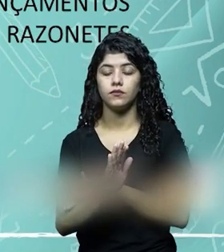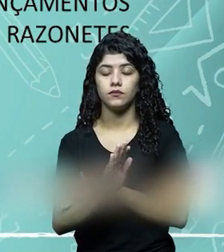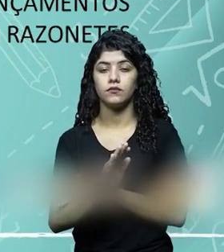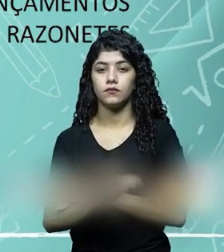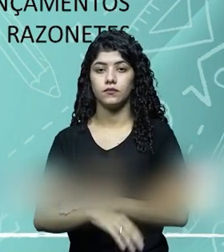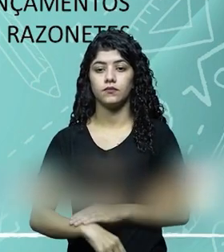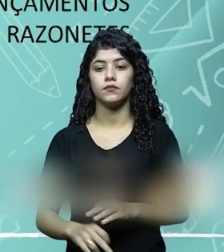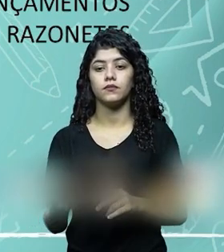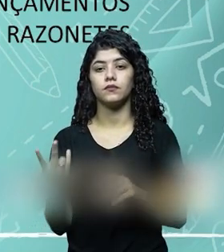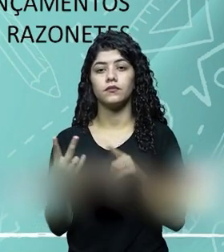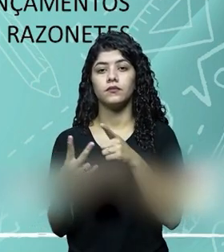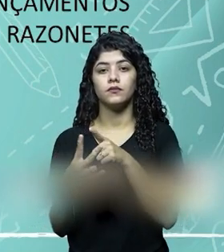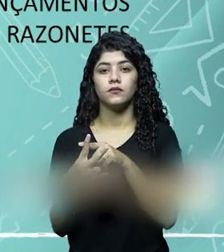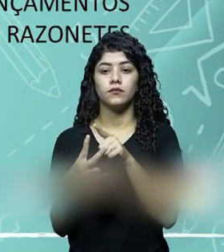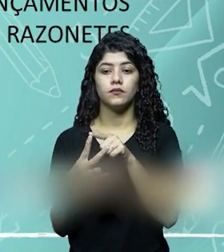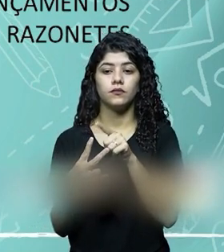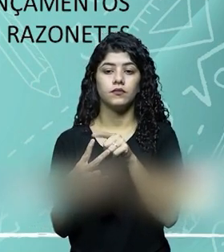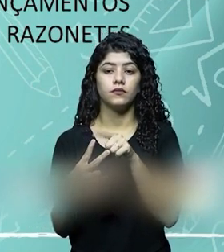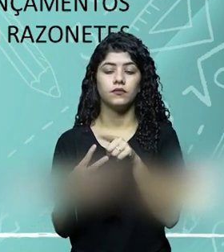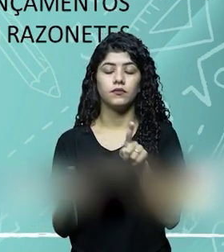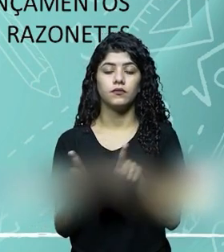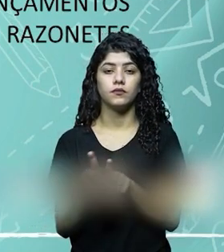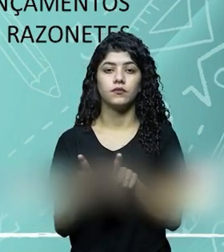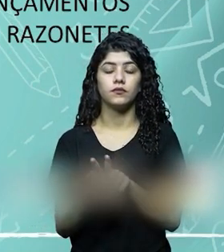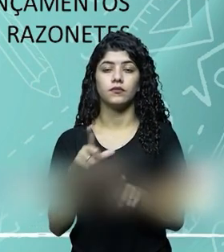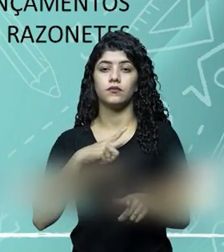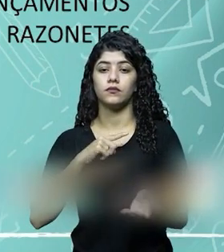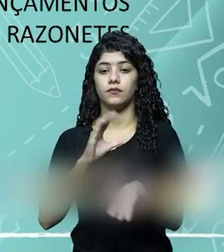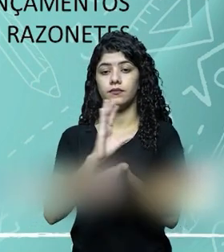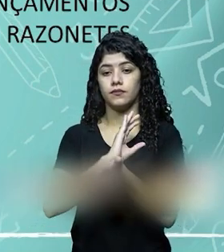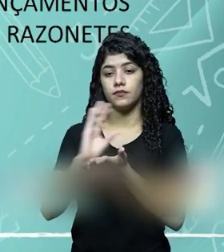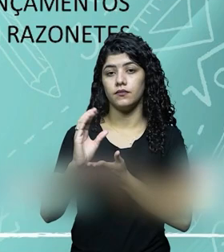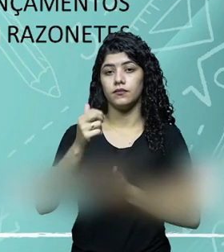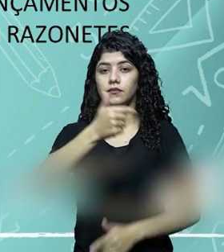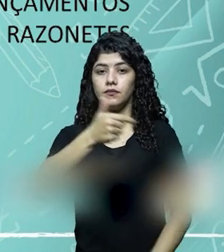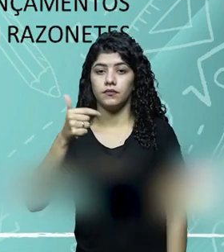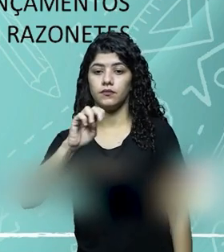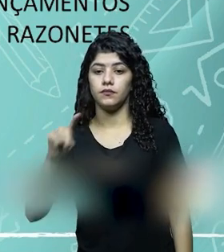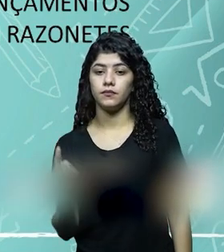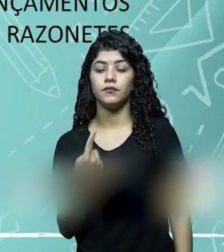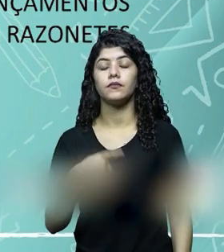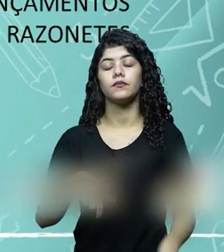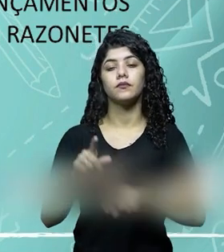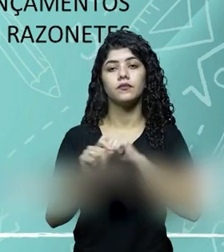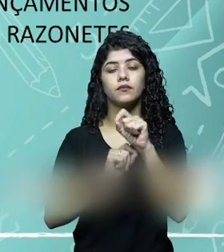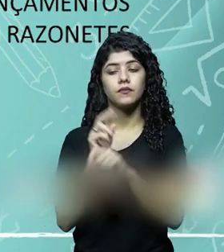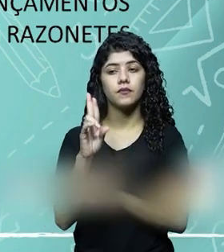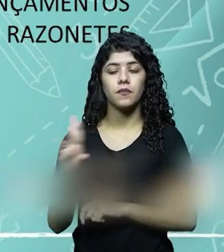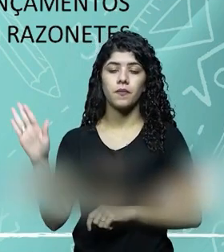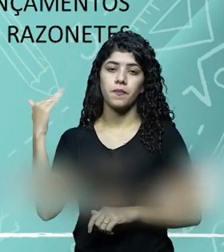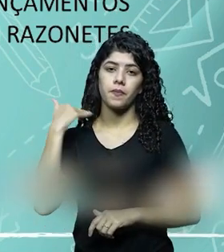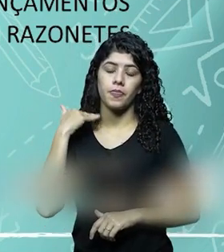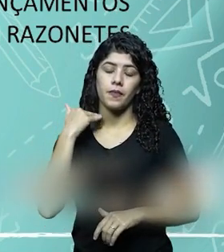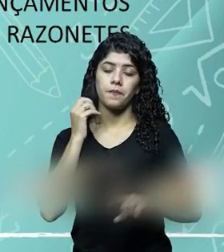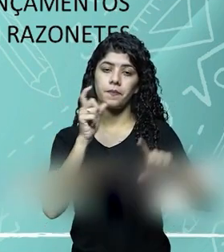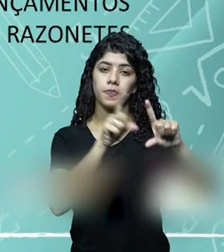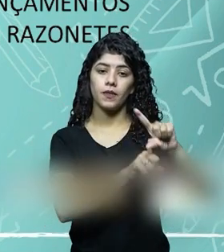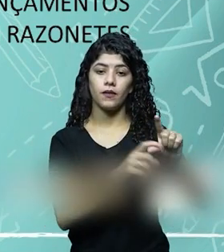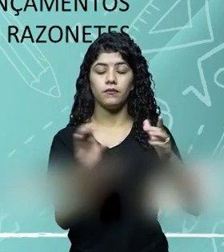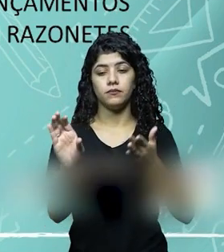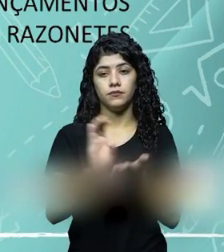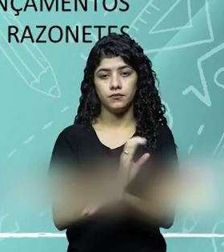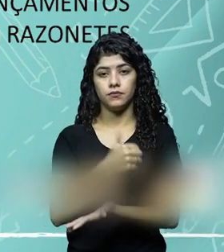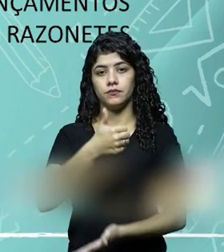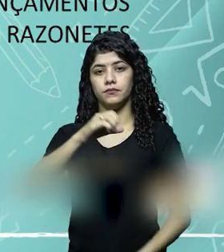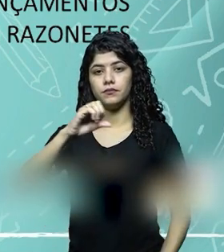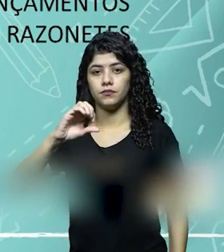foi vendido por 190 mil, e também teve uma saída de 22 mil, que foi o quê? As despesas em corridas, o banco entrou